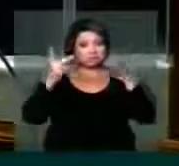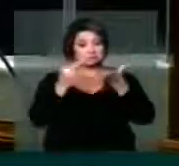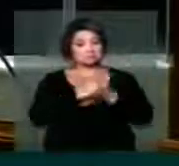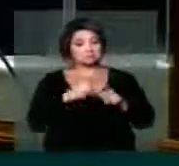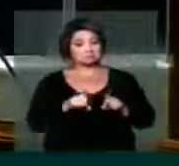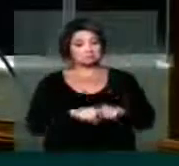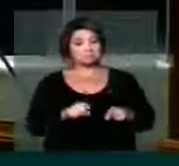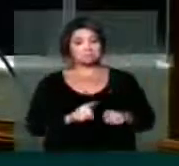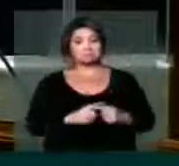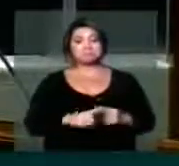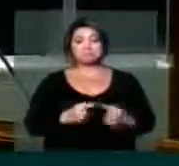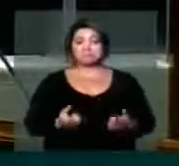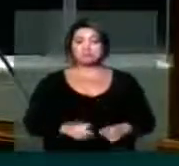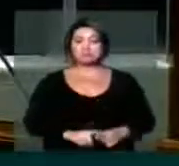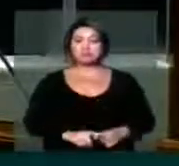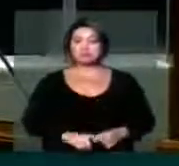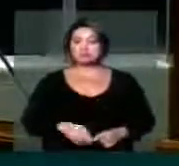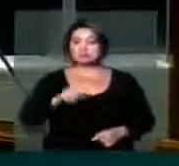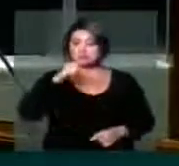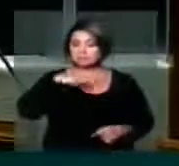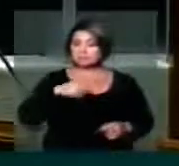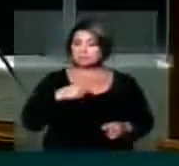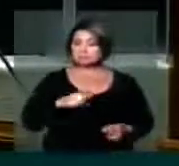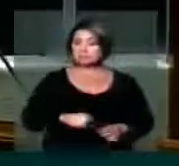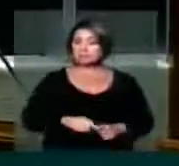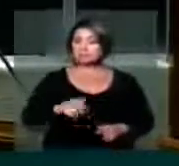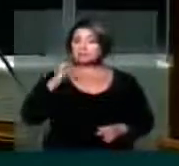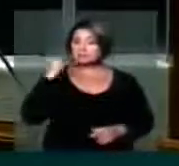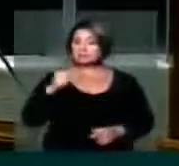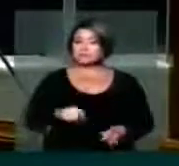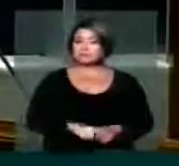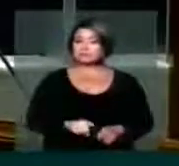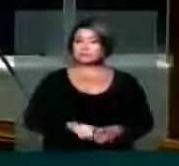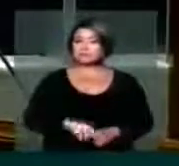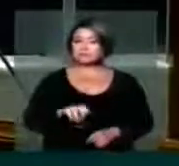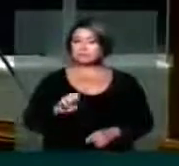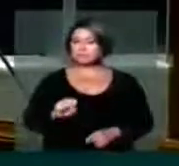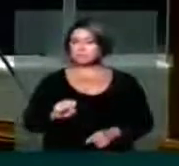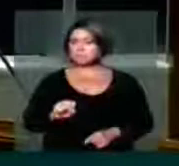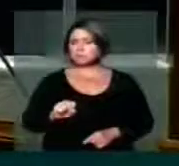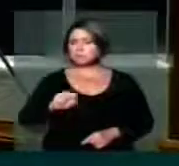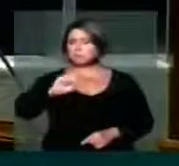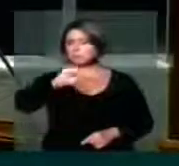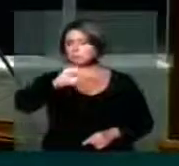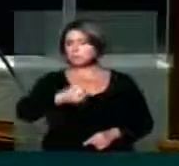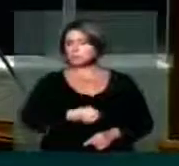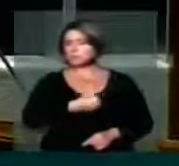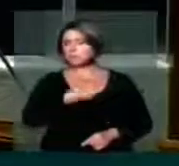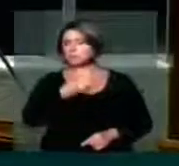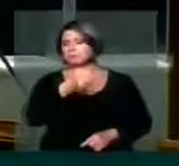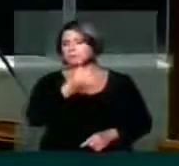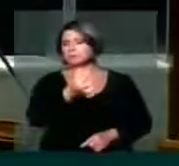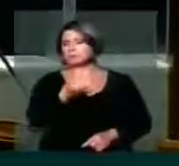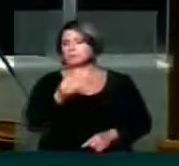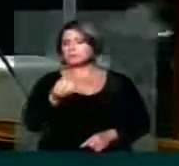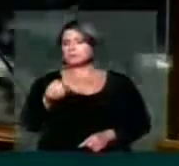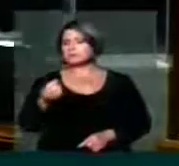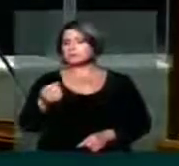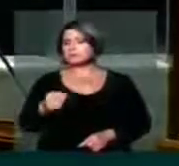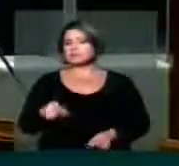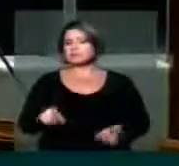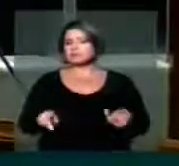respeito também, porque há, segundo se sabe, pelo menos 8.600 contas